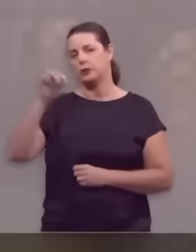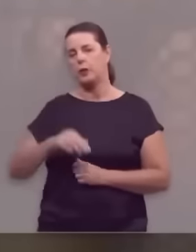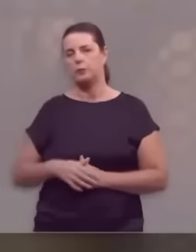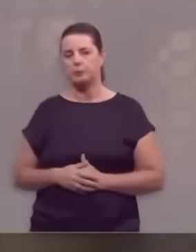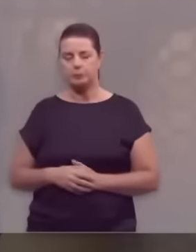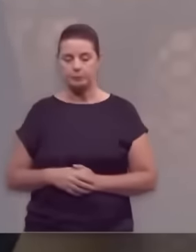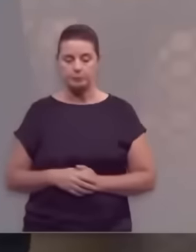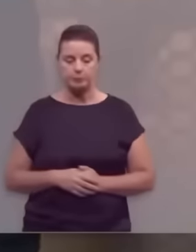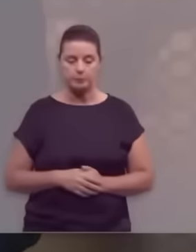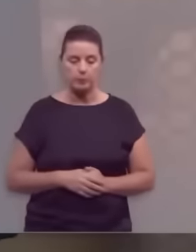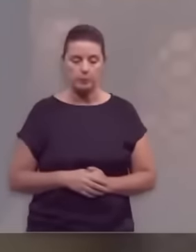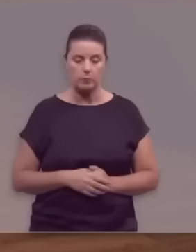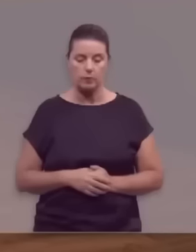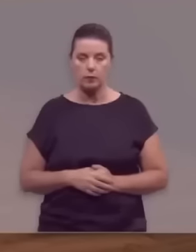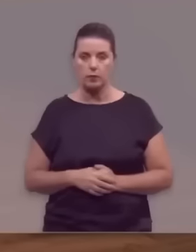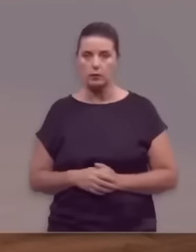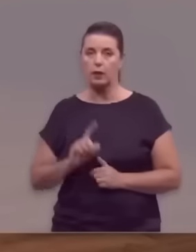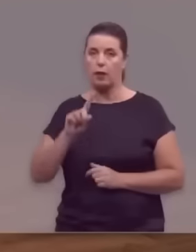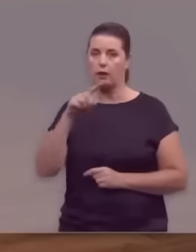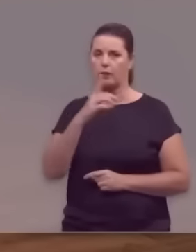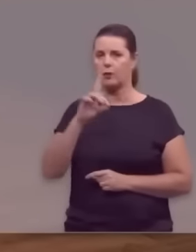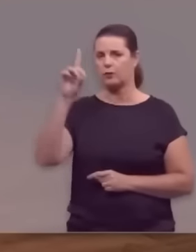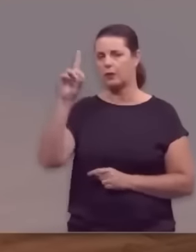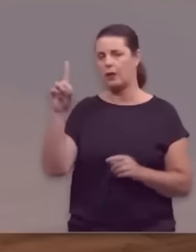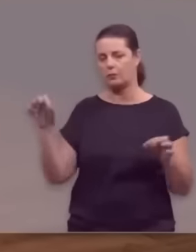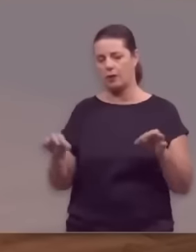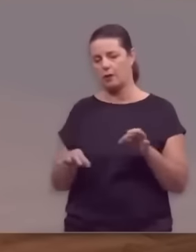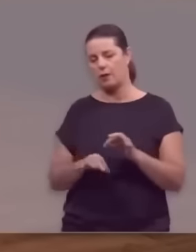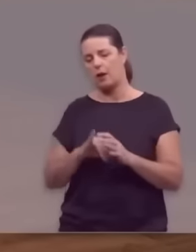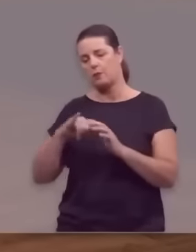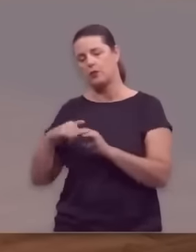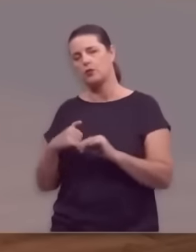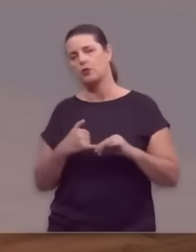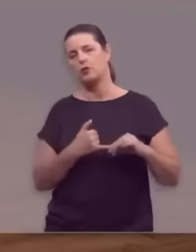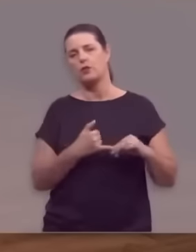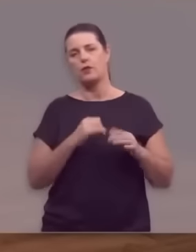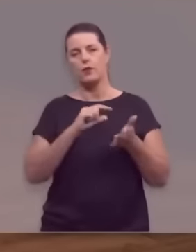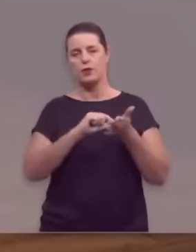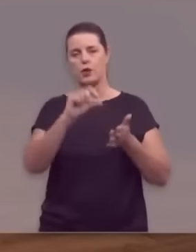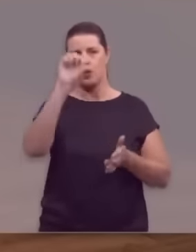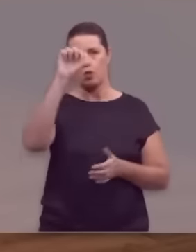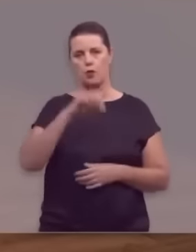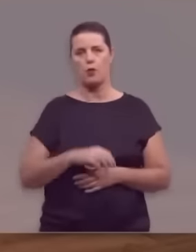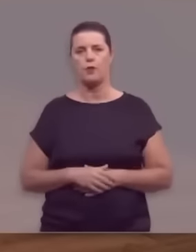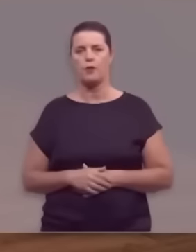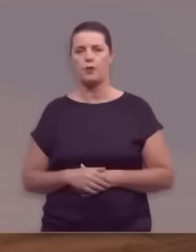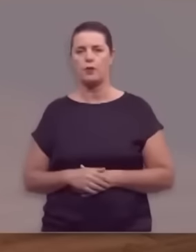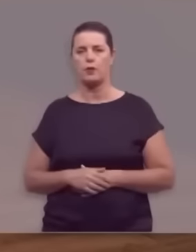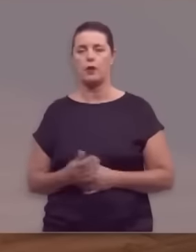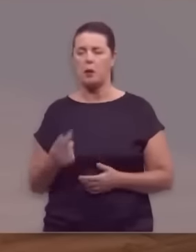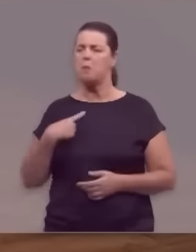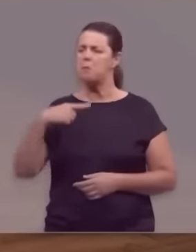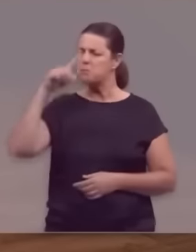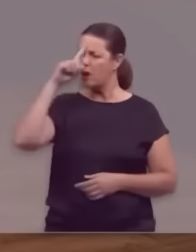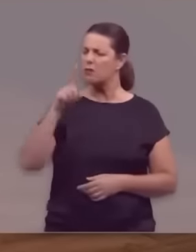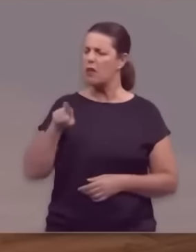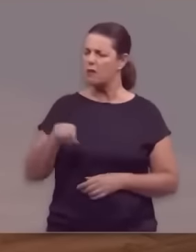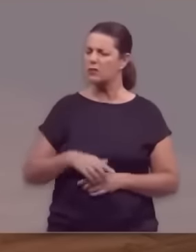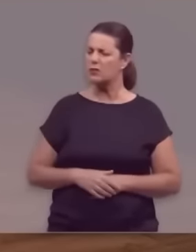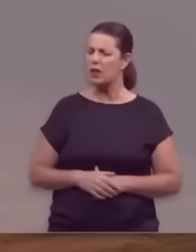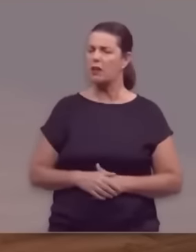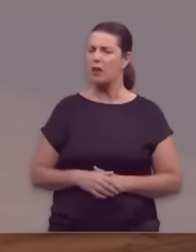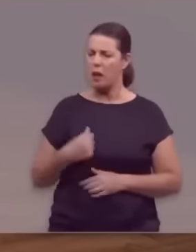Deus. Então Deus conclui sua palavra para Josué no verso 9 assim, não tu mandei eu,